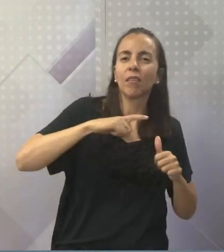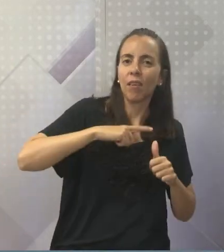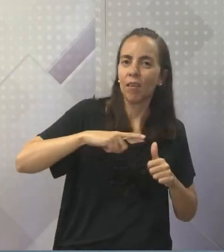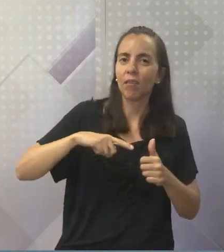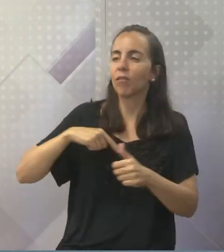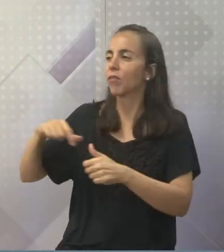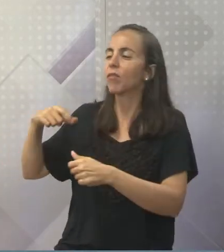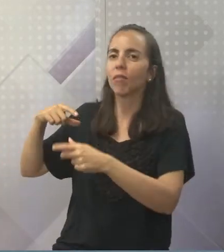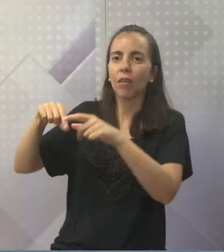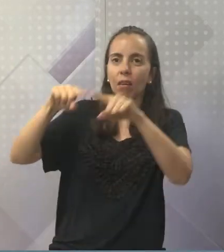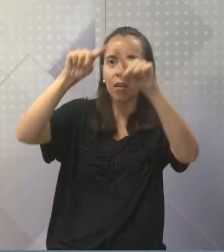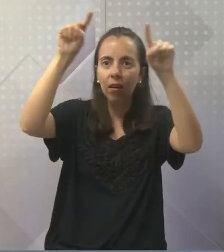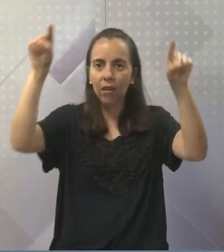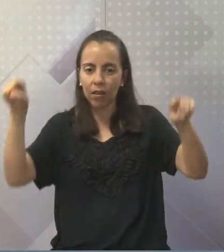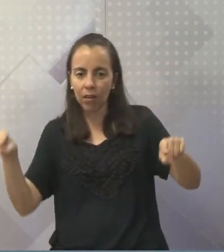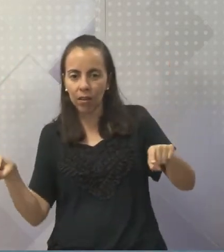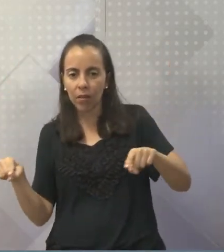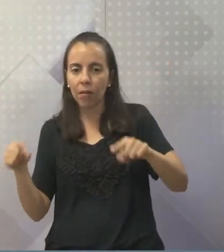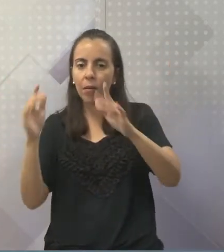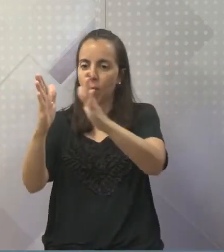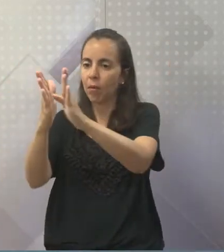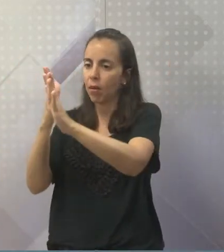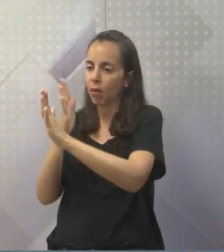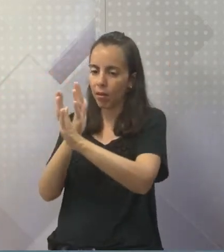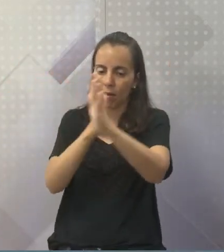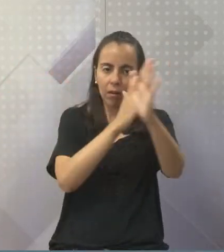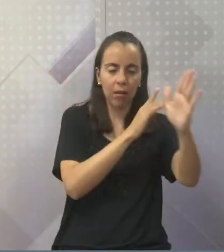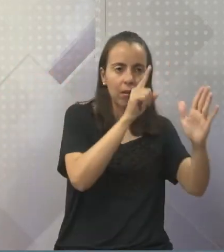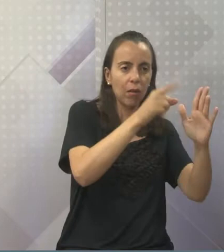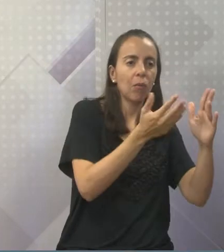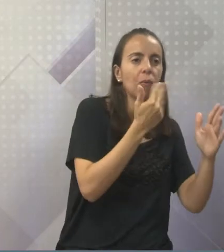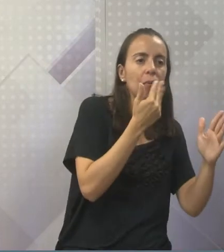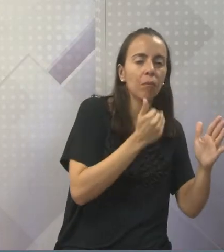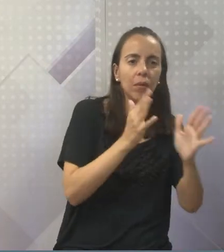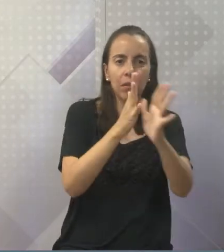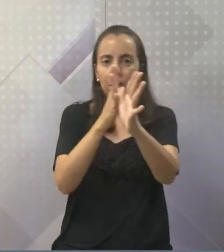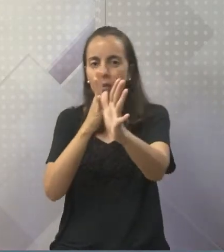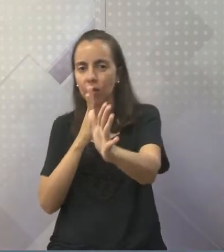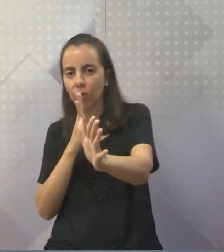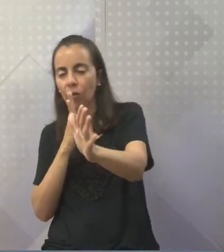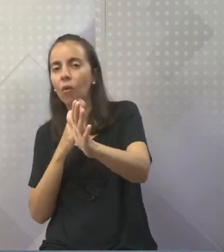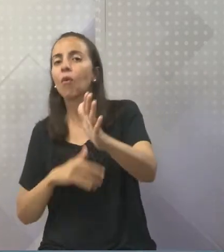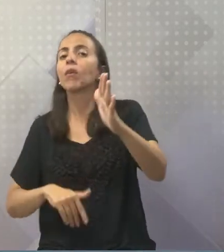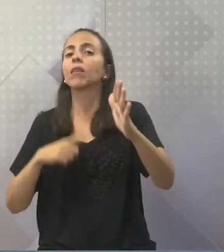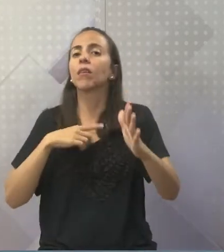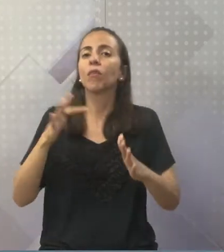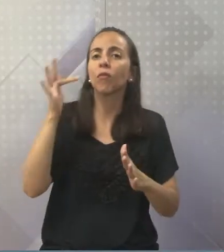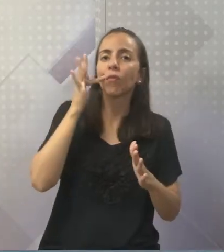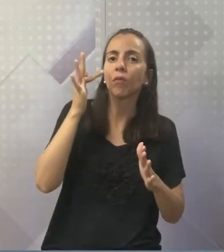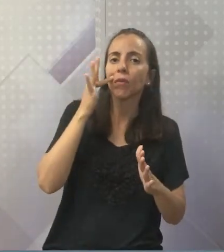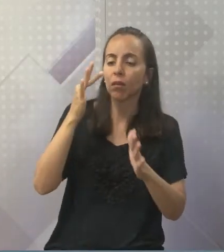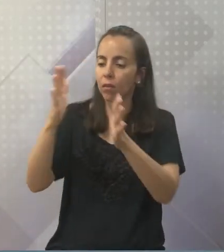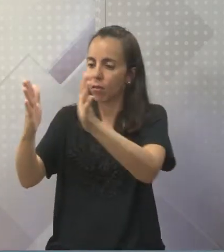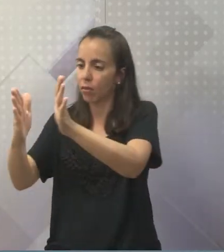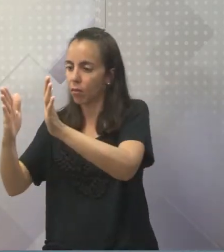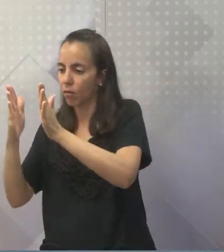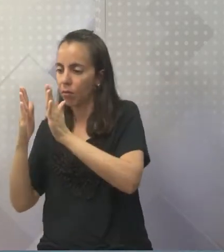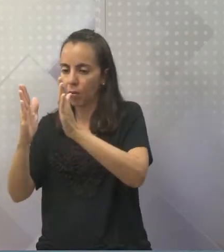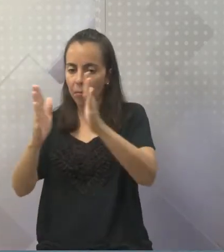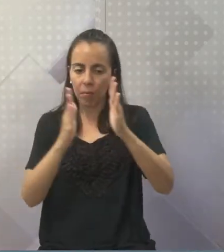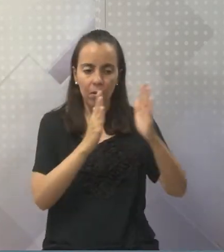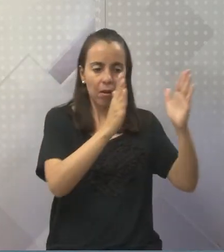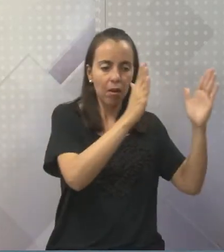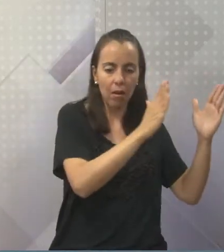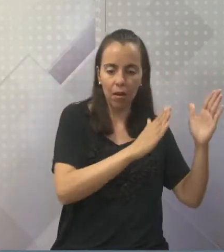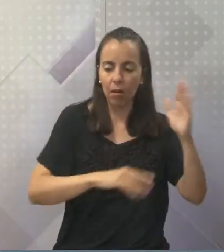só com bebida. Outra sessão só com frutas e verduras. Não é verdade? Não é? Então,